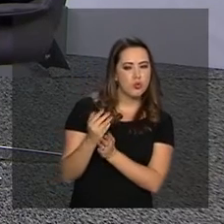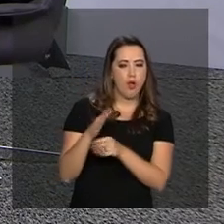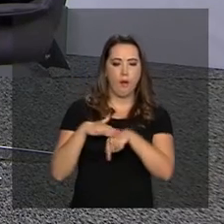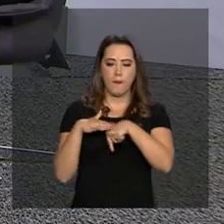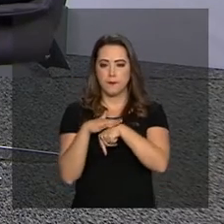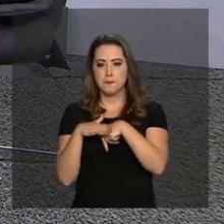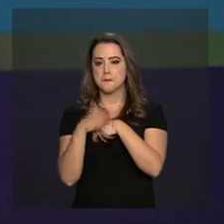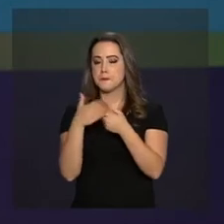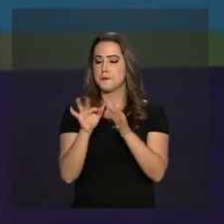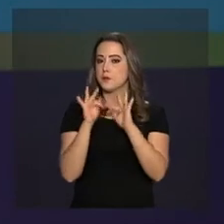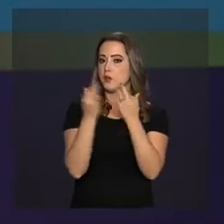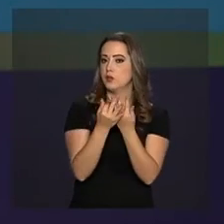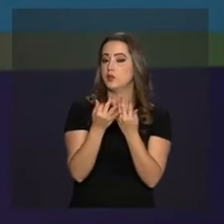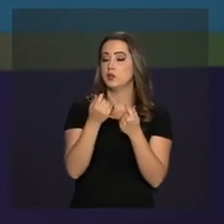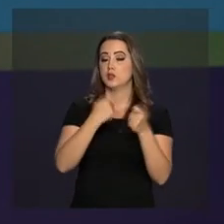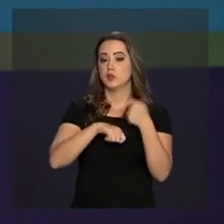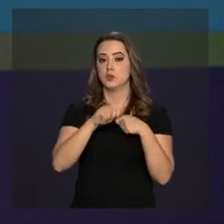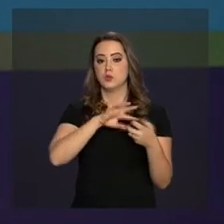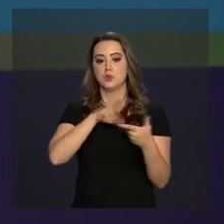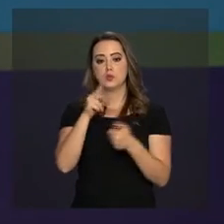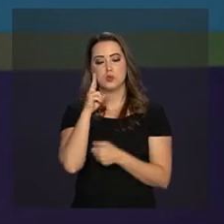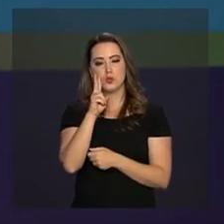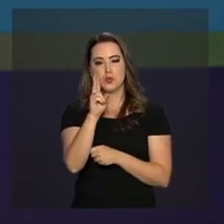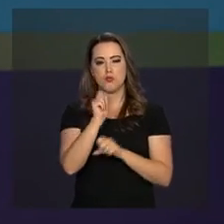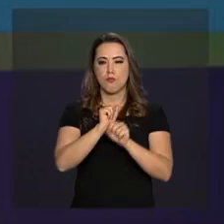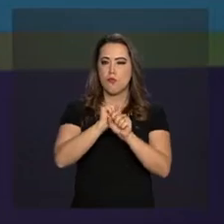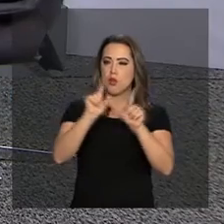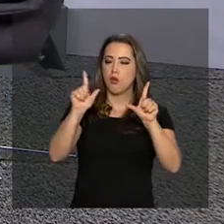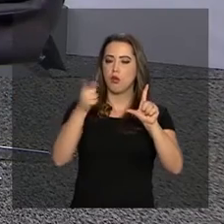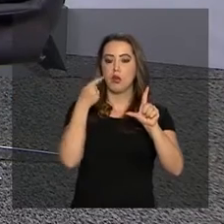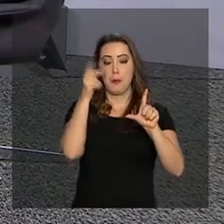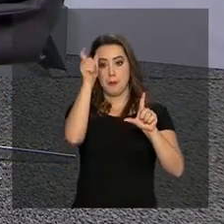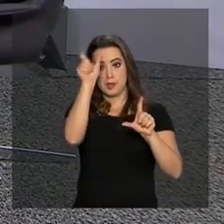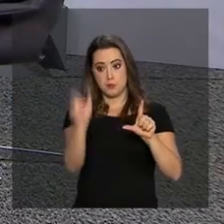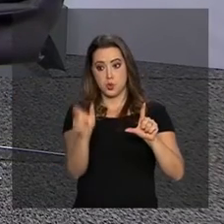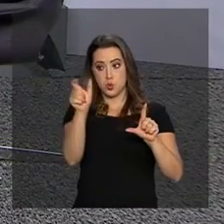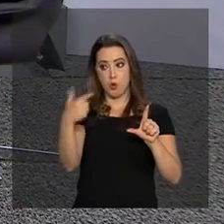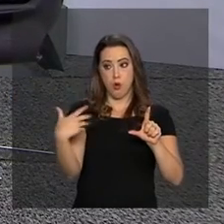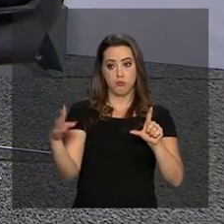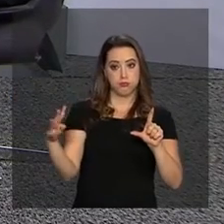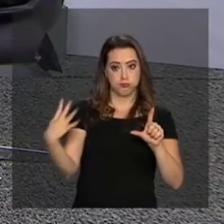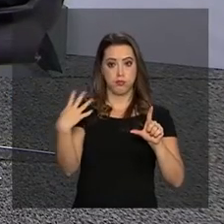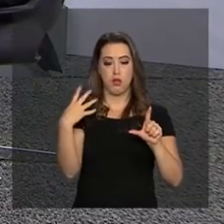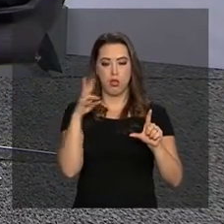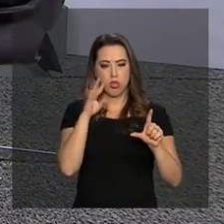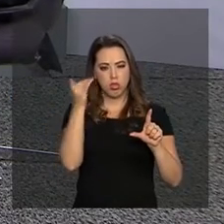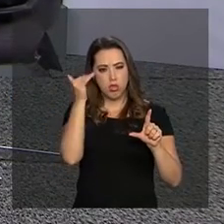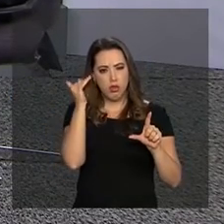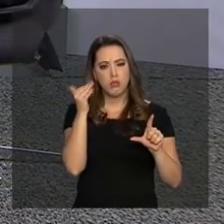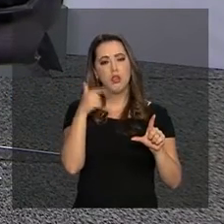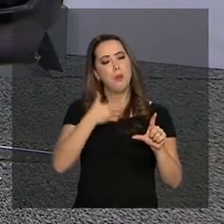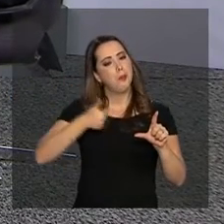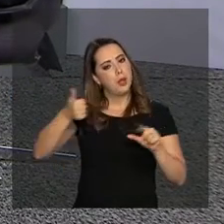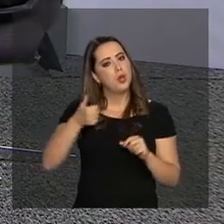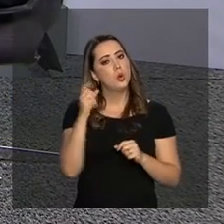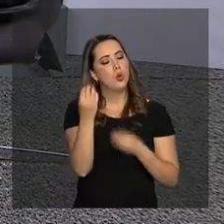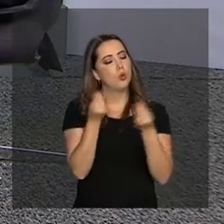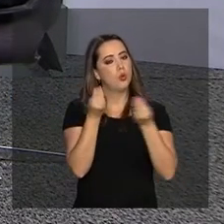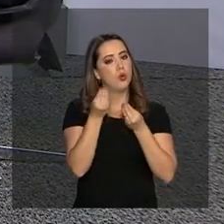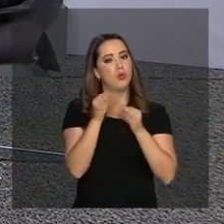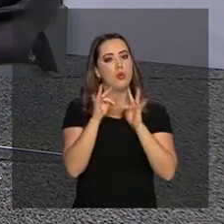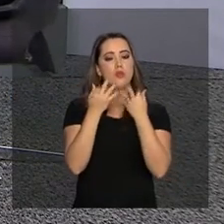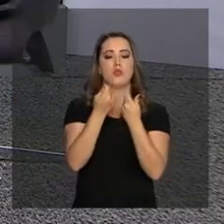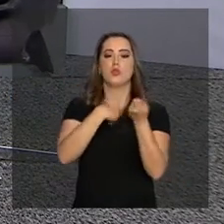conversa sobre o Fórum, nós preparamos algumas artes, até para o telespectador entender um pouco a importância do Fórum Econômico